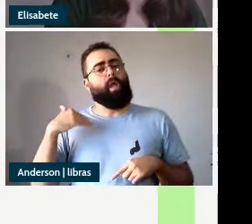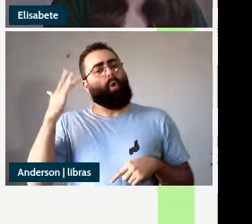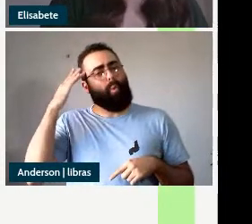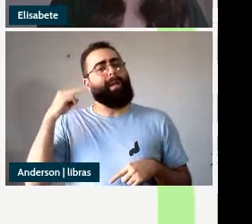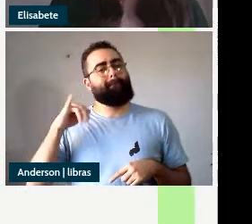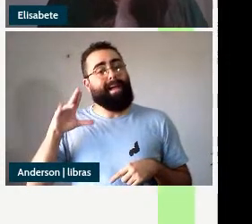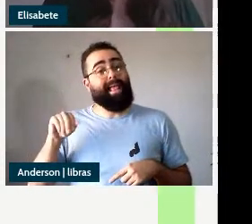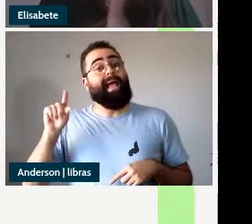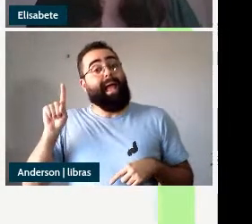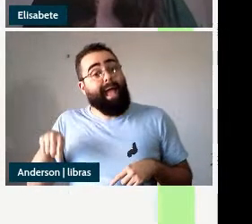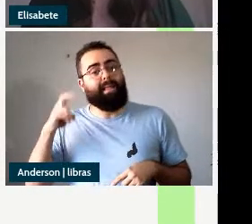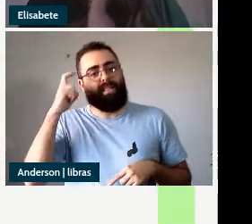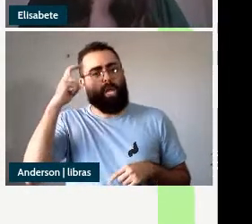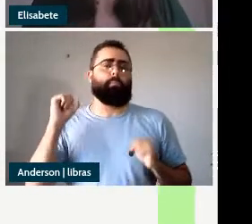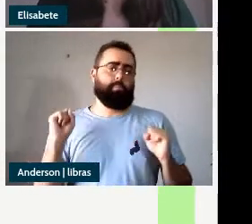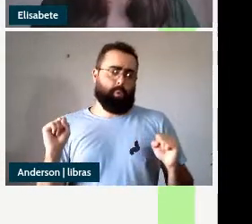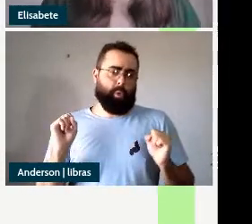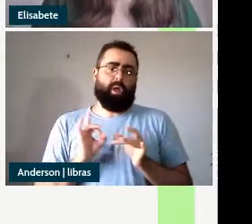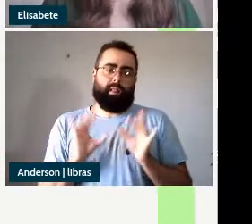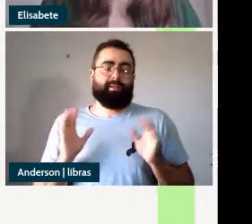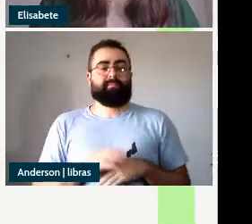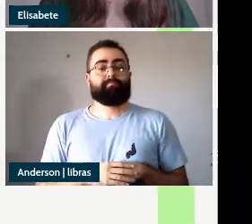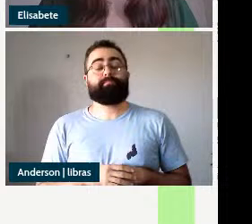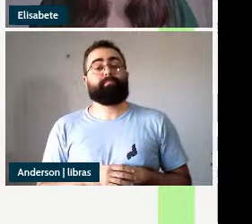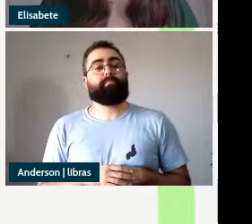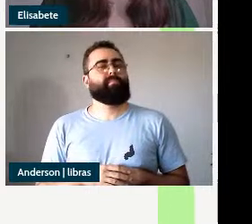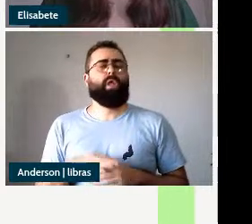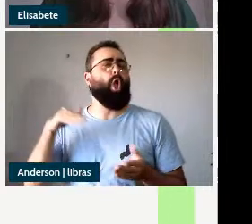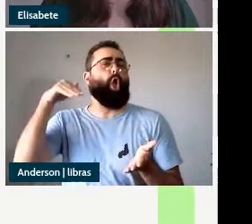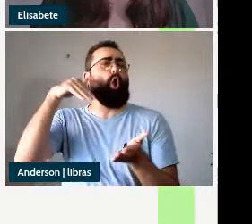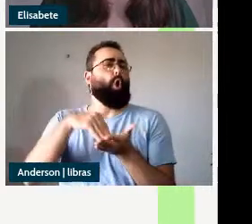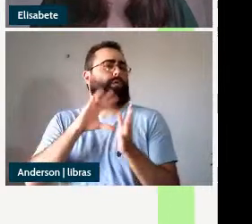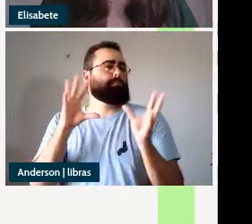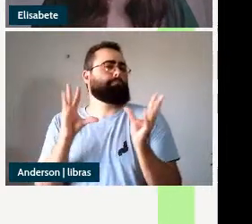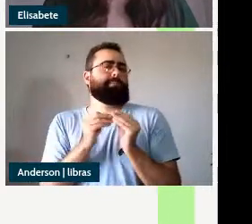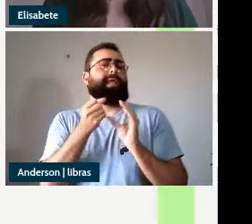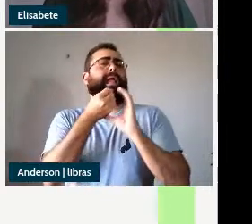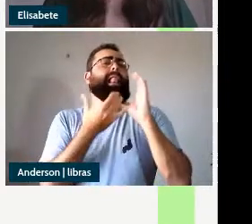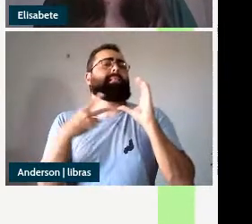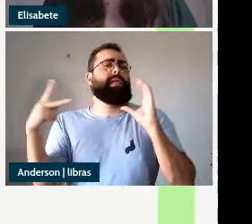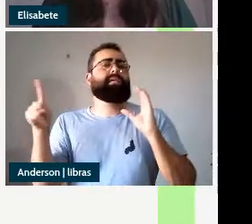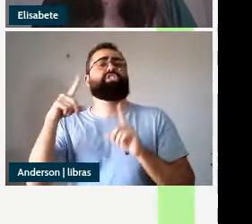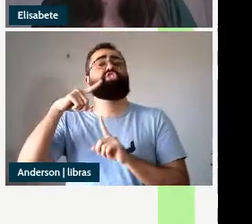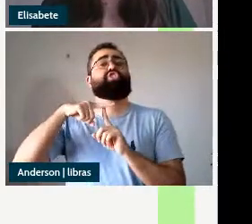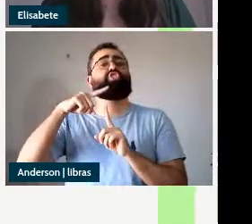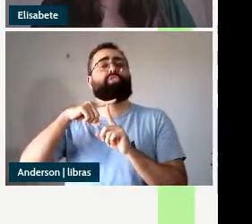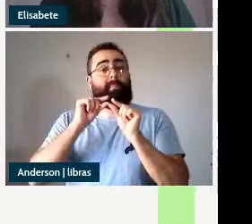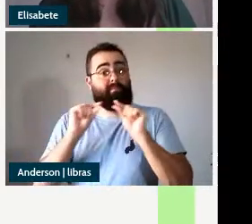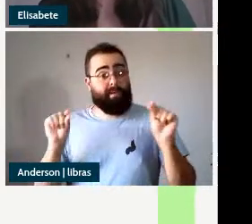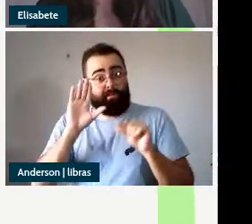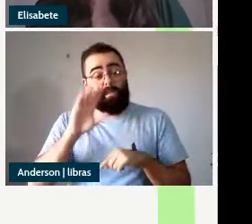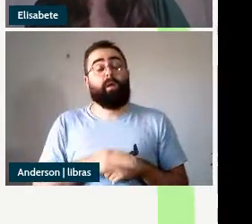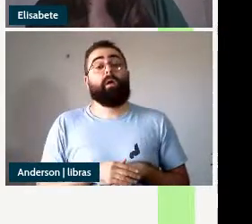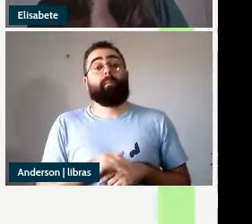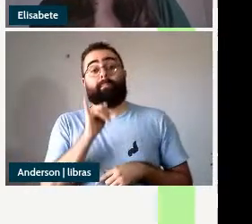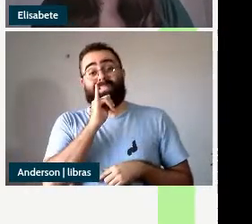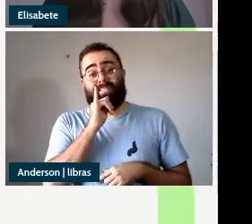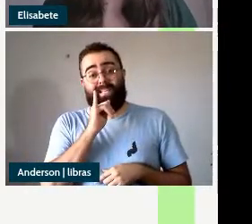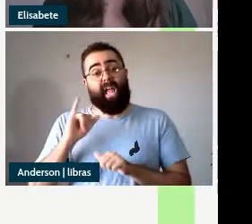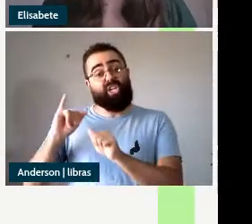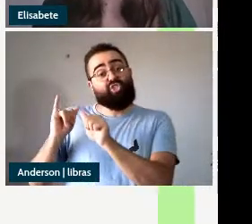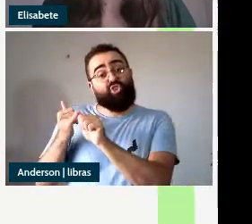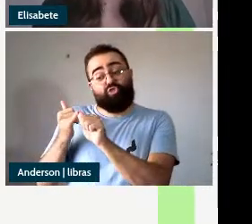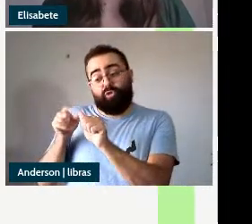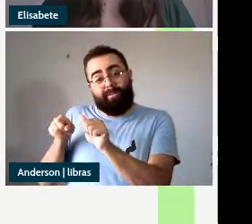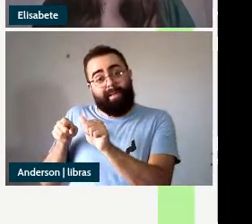e por fim uma última característica das construções depictivas é o fato de que o depictivo geralmente expressa uma